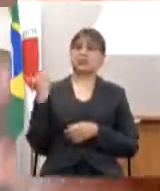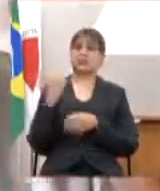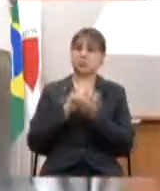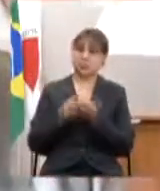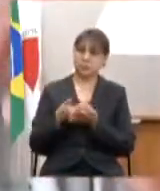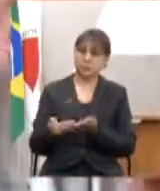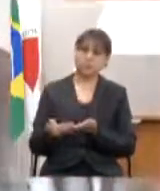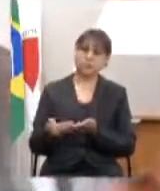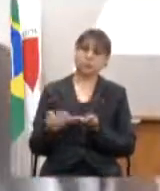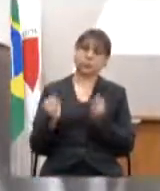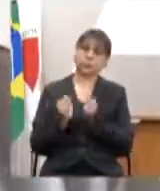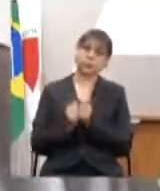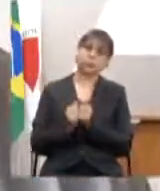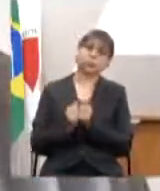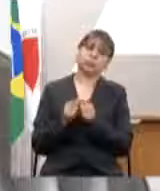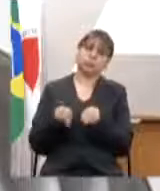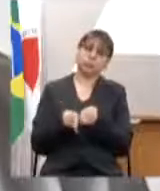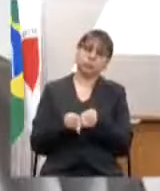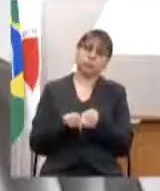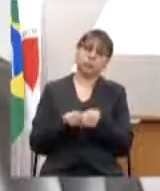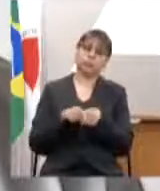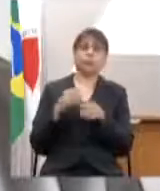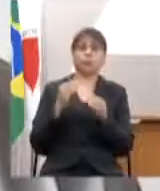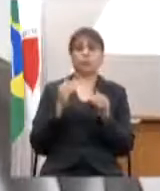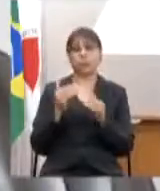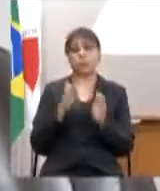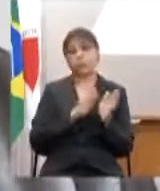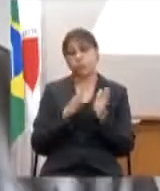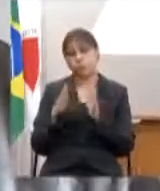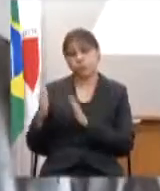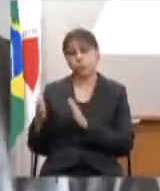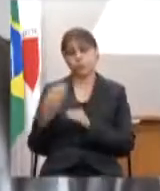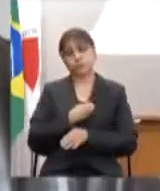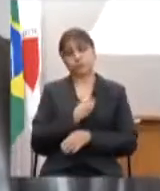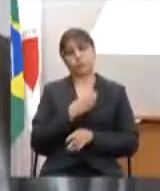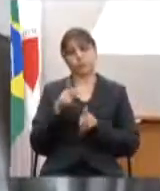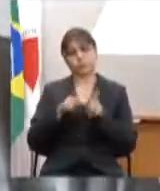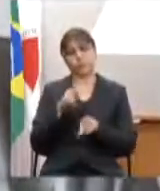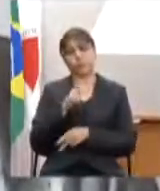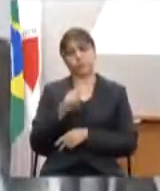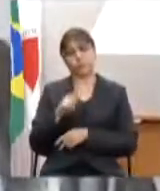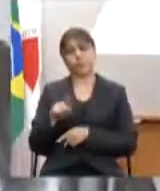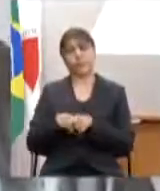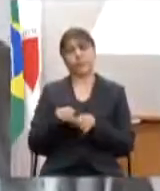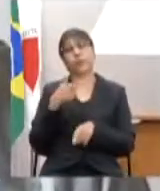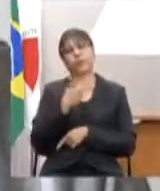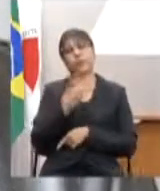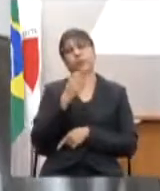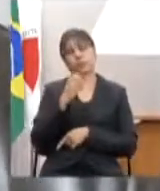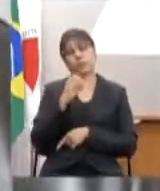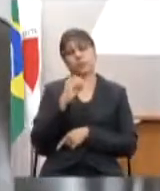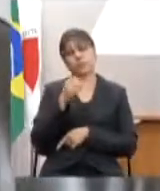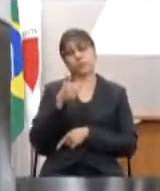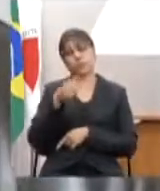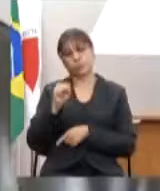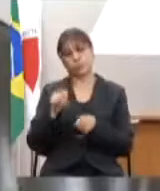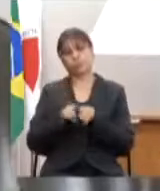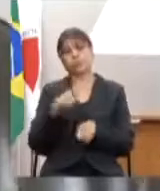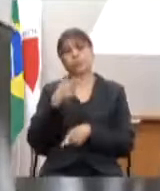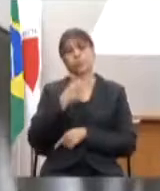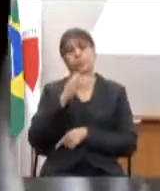periguação junto ao processo de participação popular do Estado em 2018 em 2019 a mesma